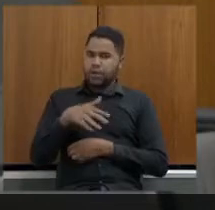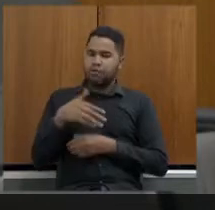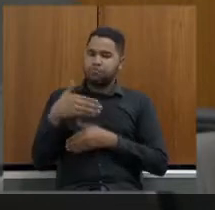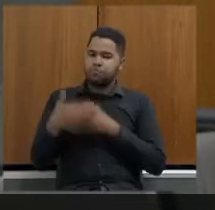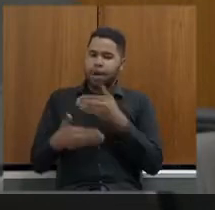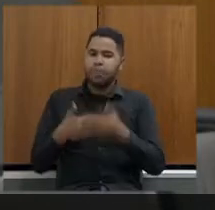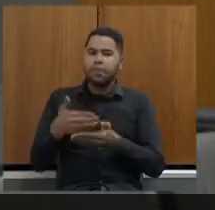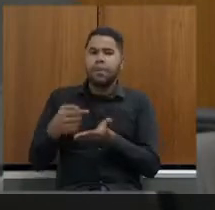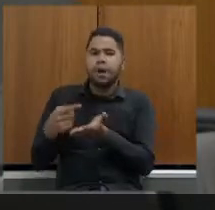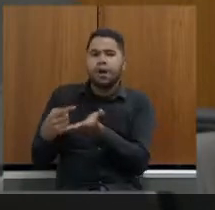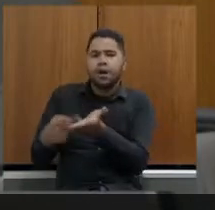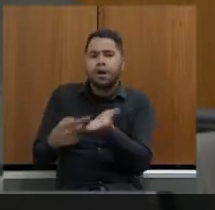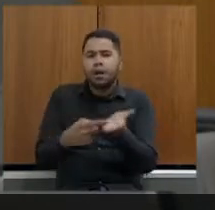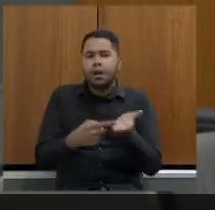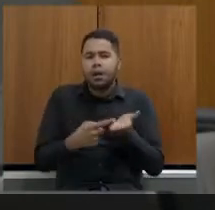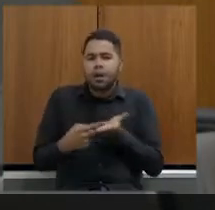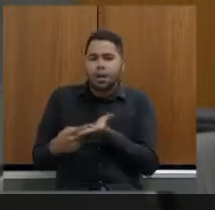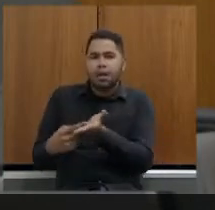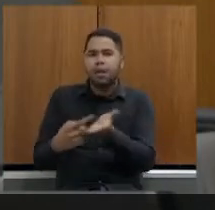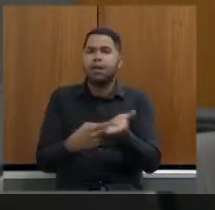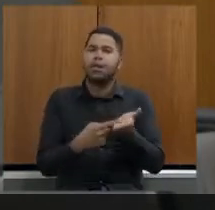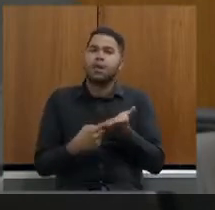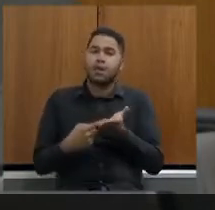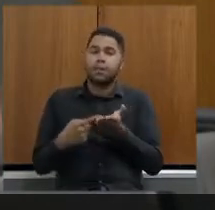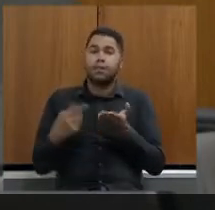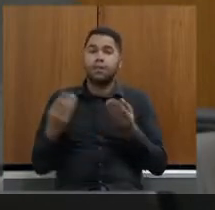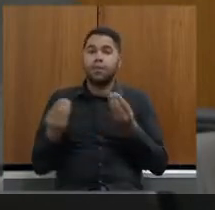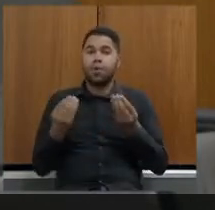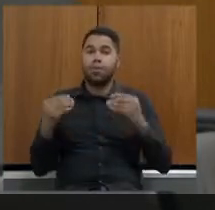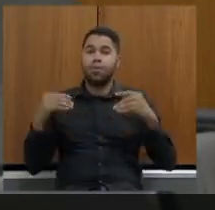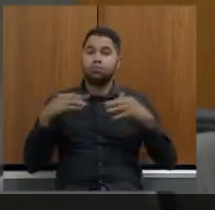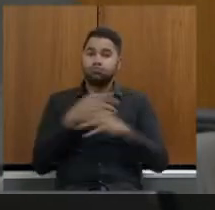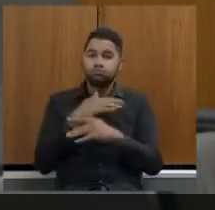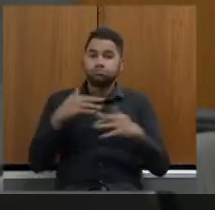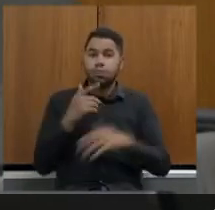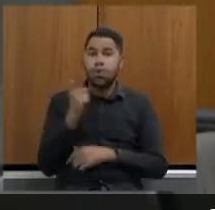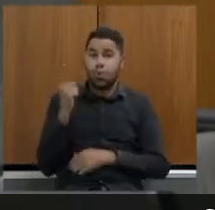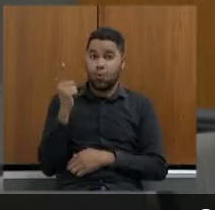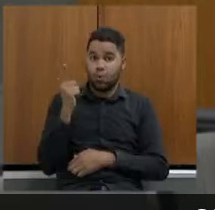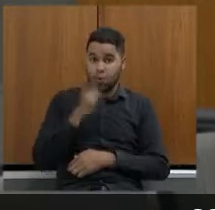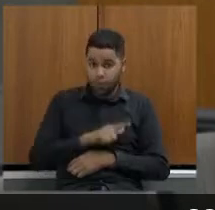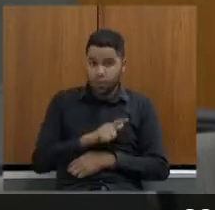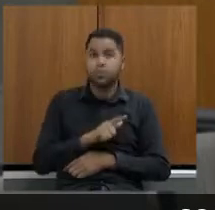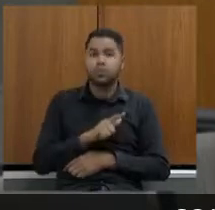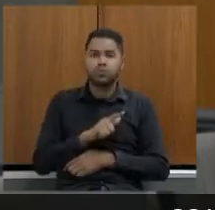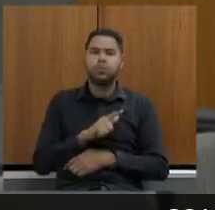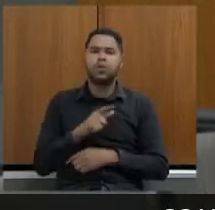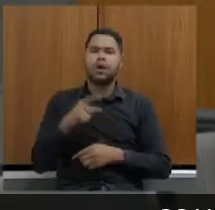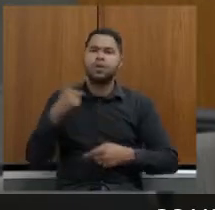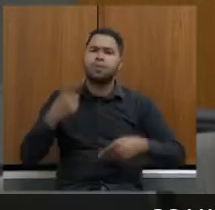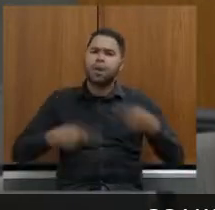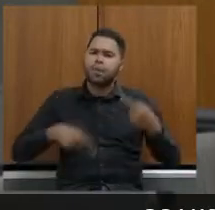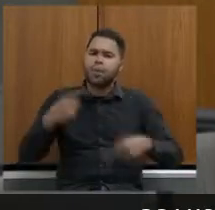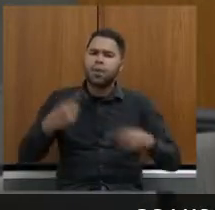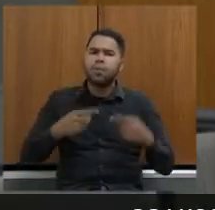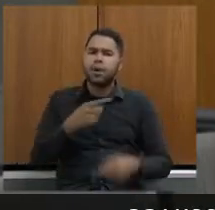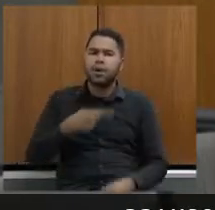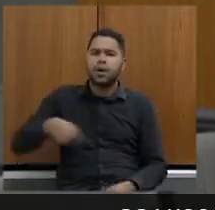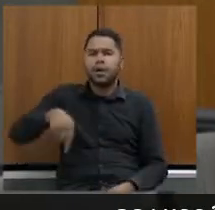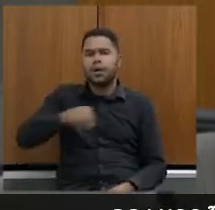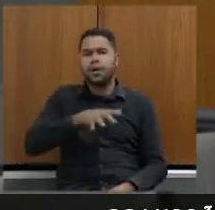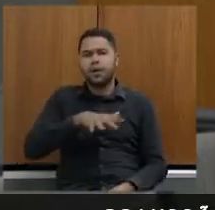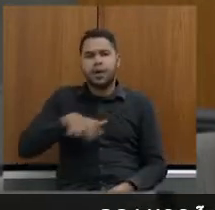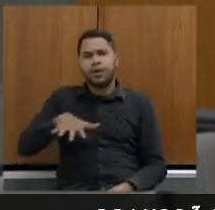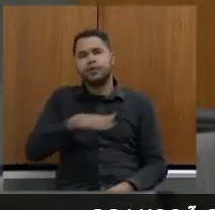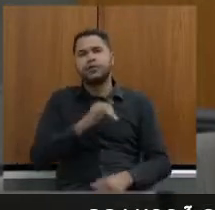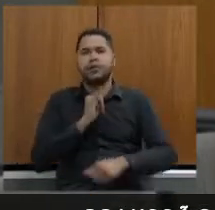consórcio de mobilidade para que a gente consiga discutir ali na nossa região tanto